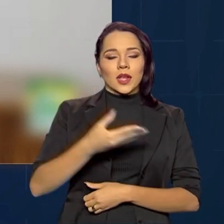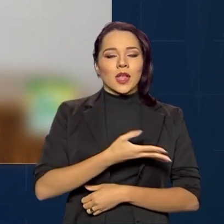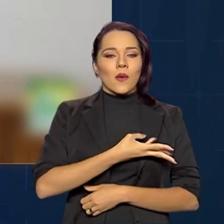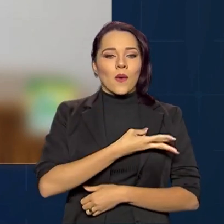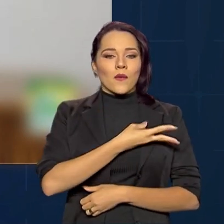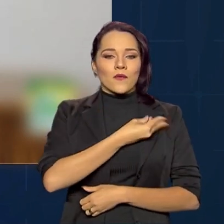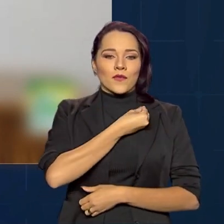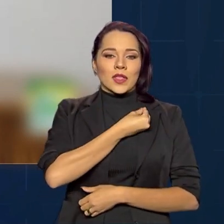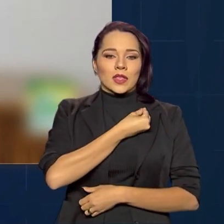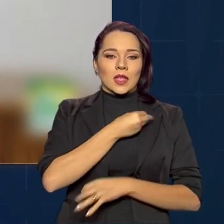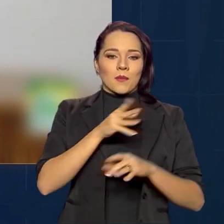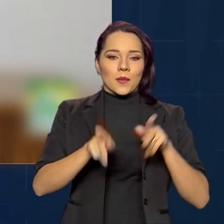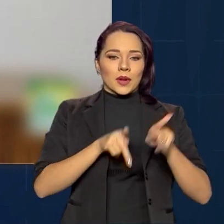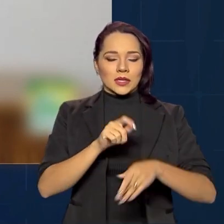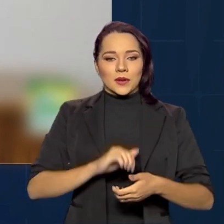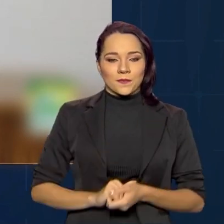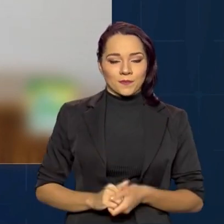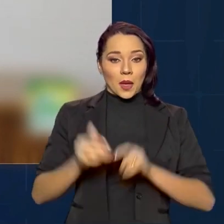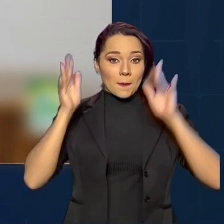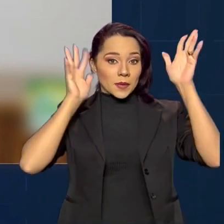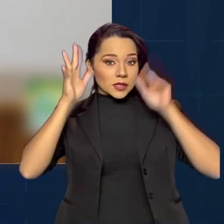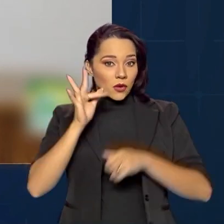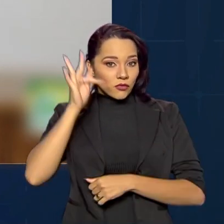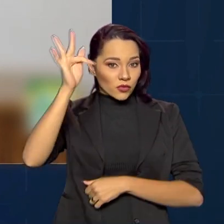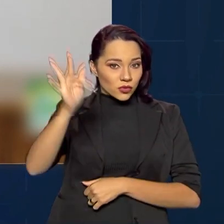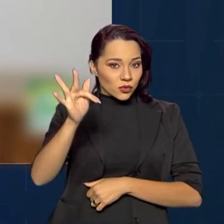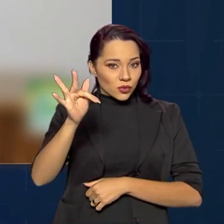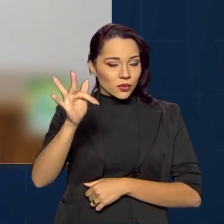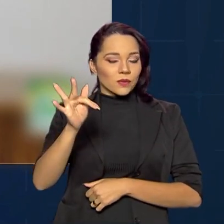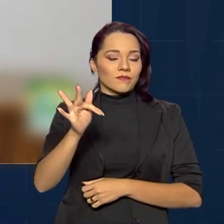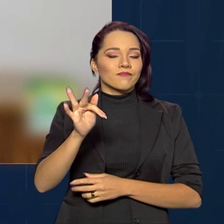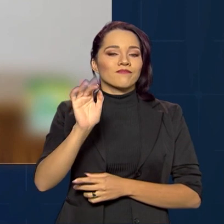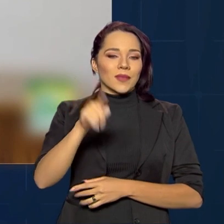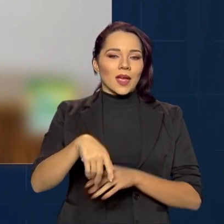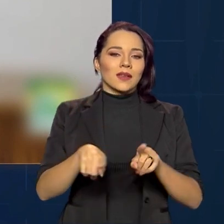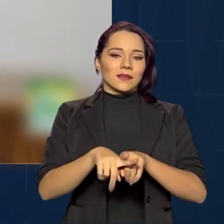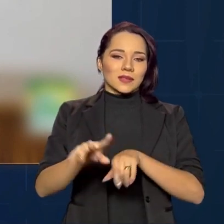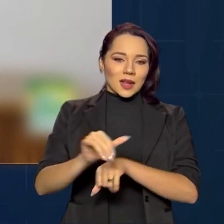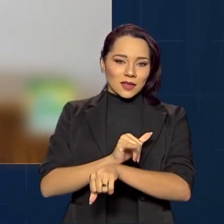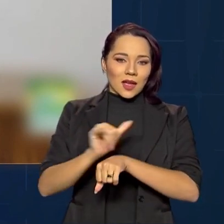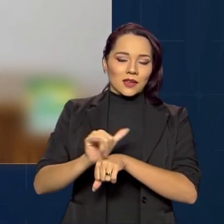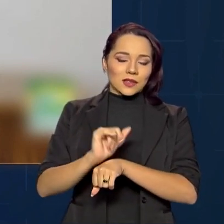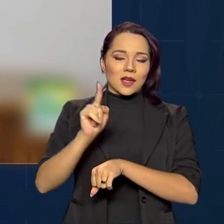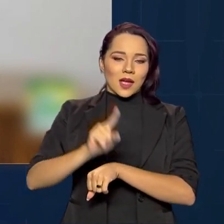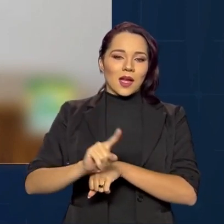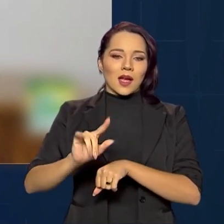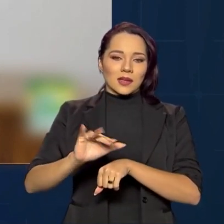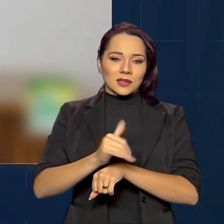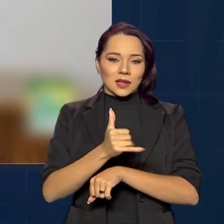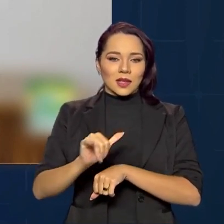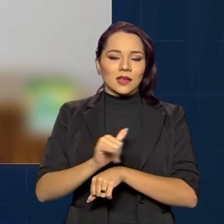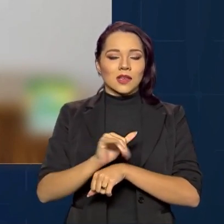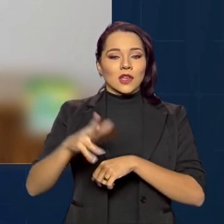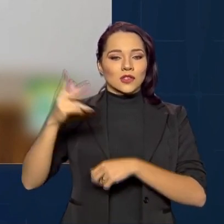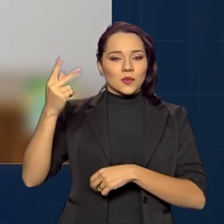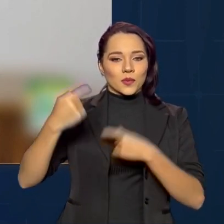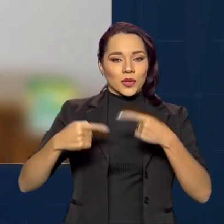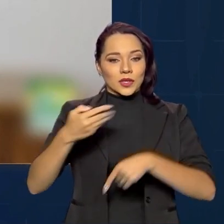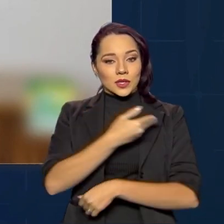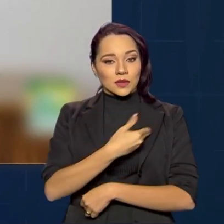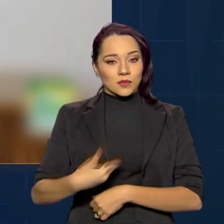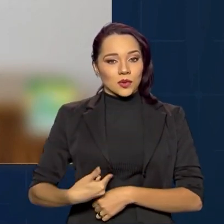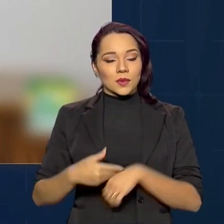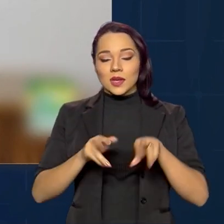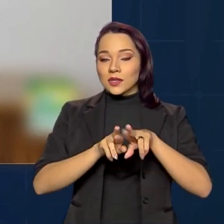de vida da população. Pensar o futuro desse complexo é estratégico, é uma ação de convergência de políticas públicas